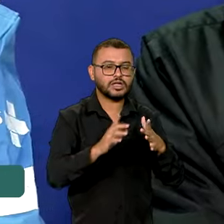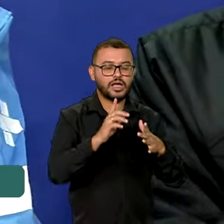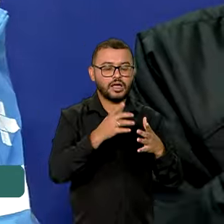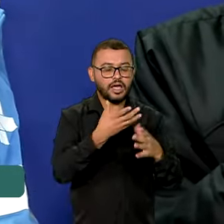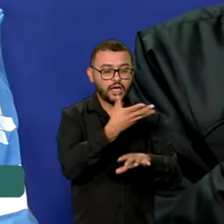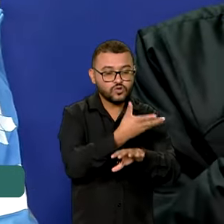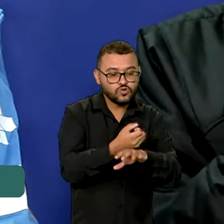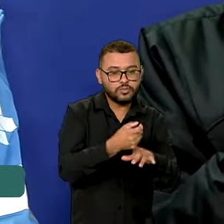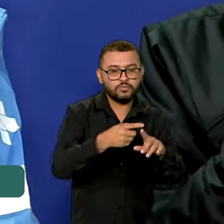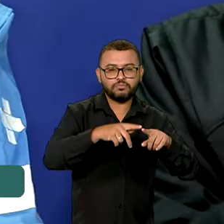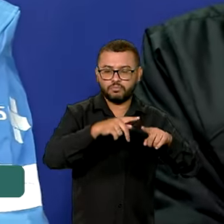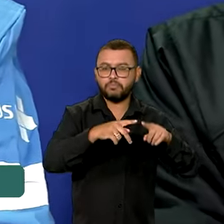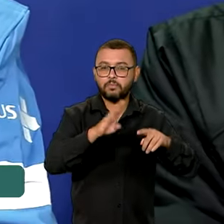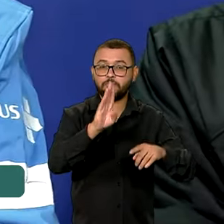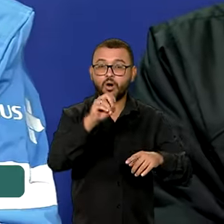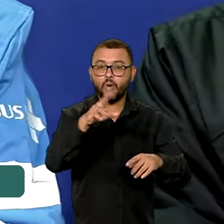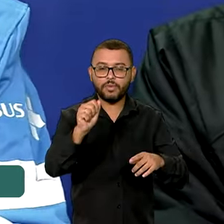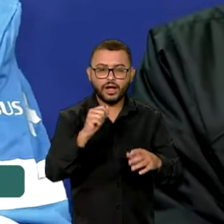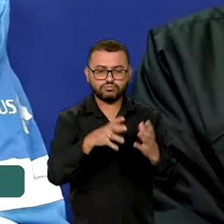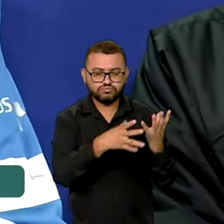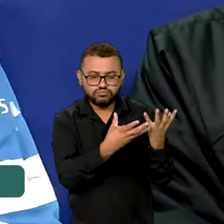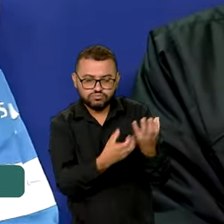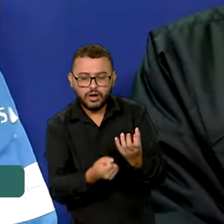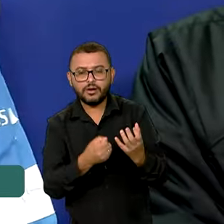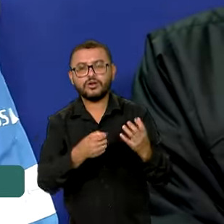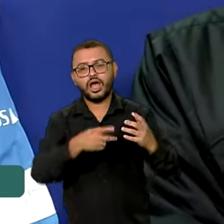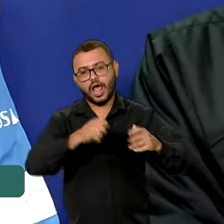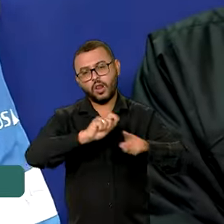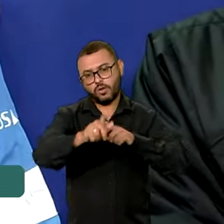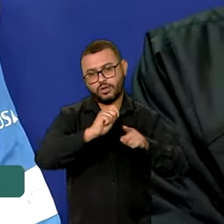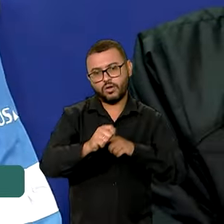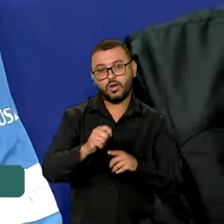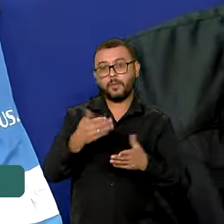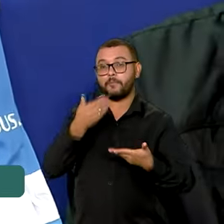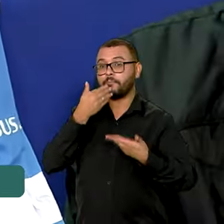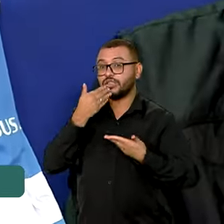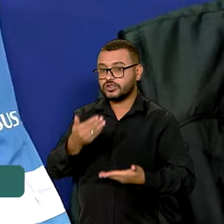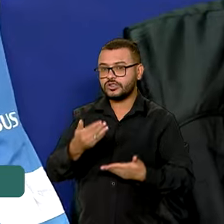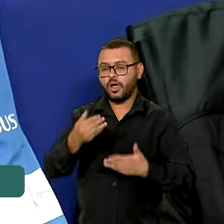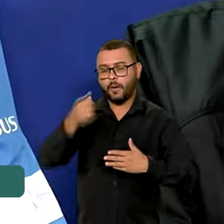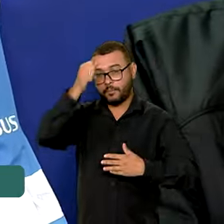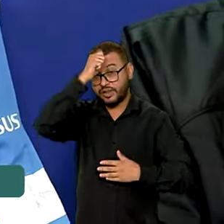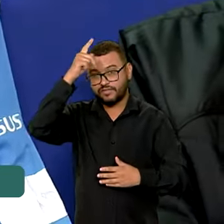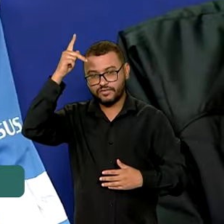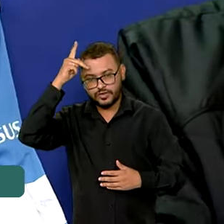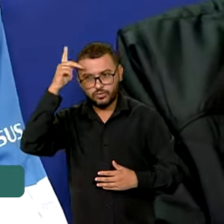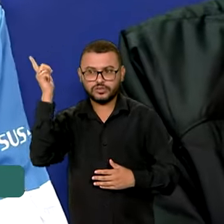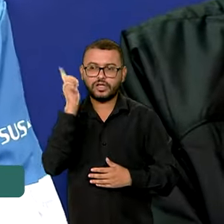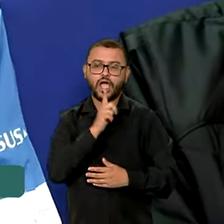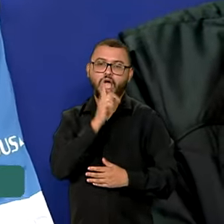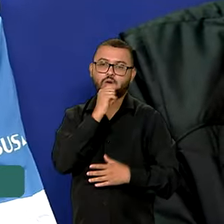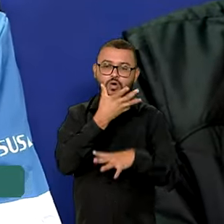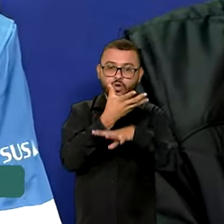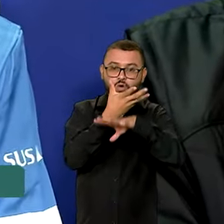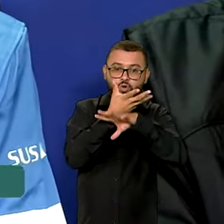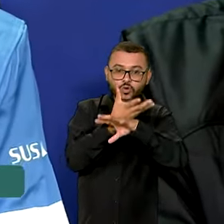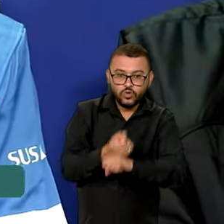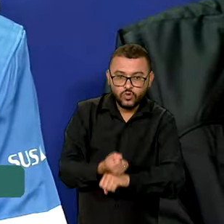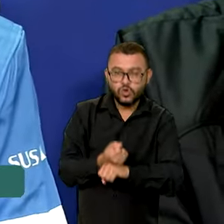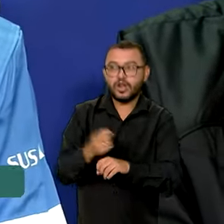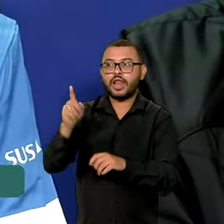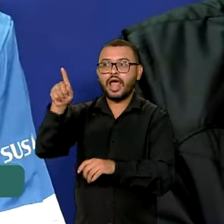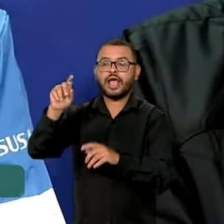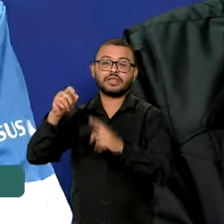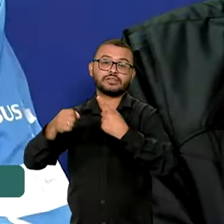temos bombas alugadas. Nós permitimos que os prefeitos façam seus planos para esgotar a água, principalmente de